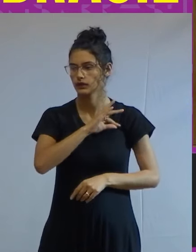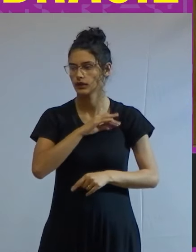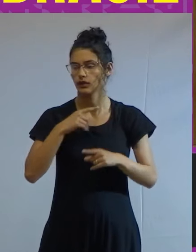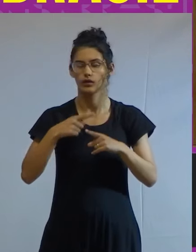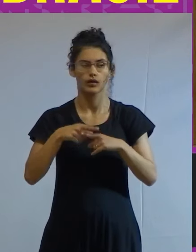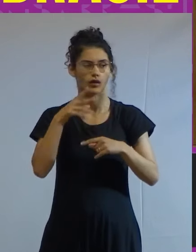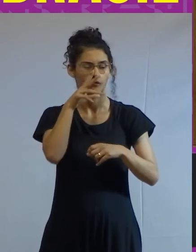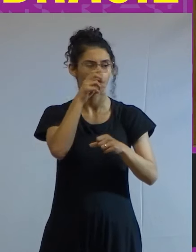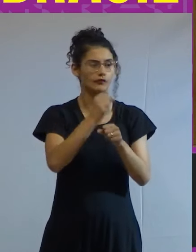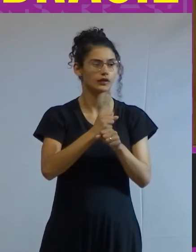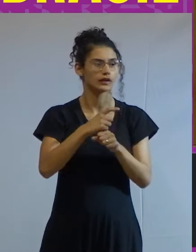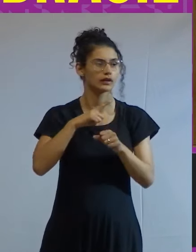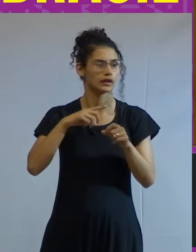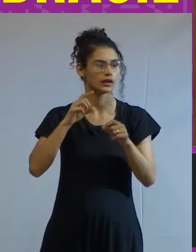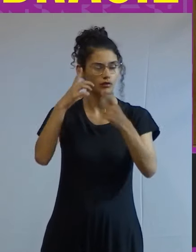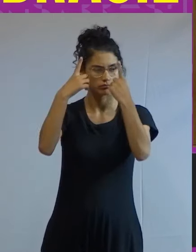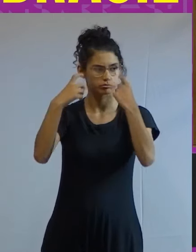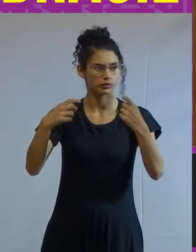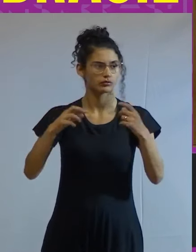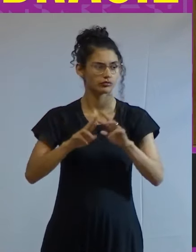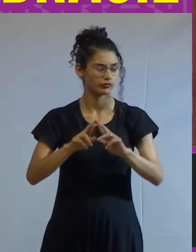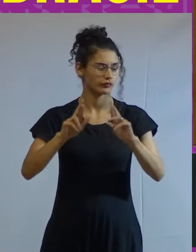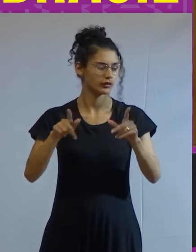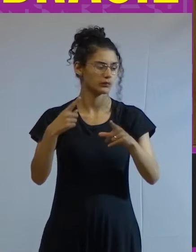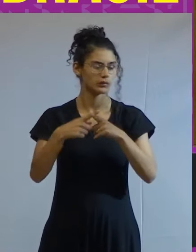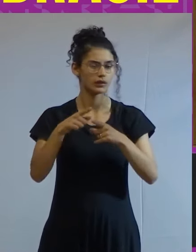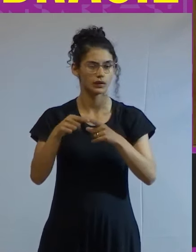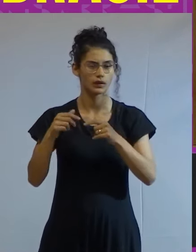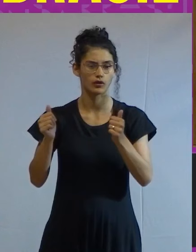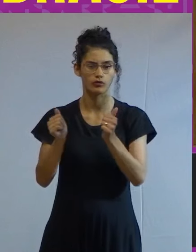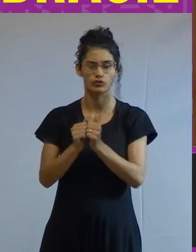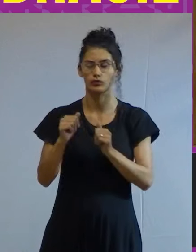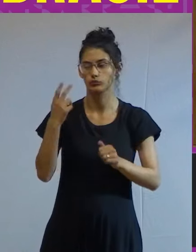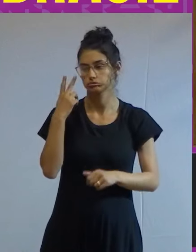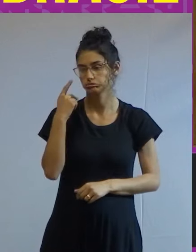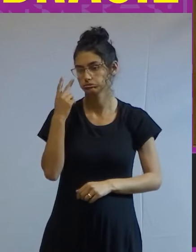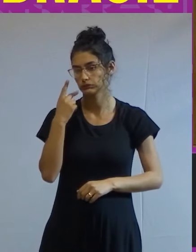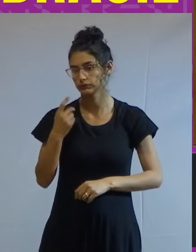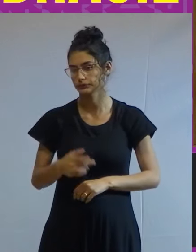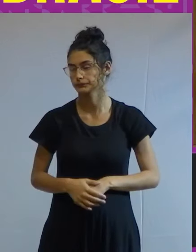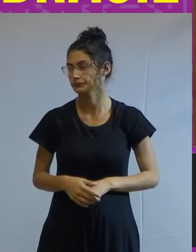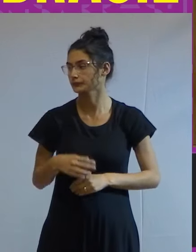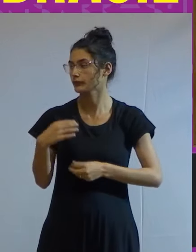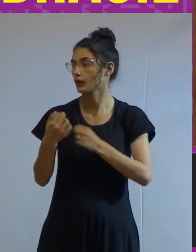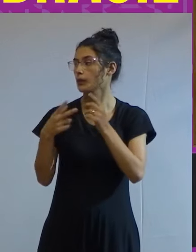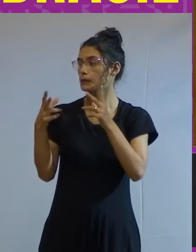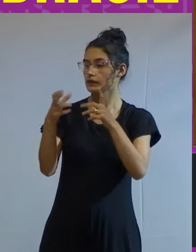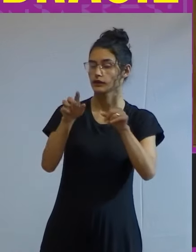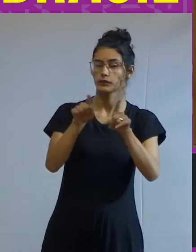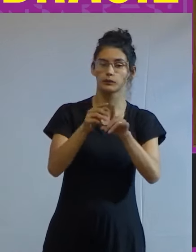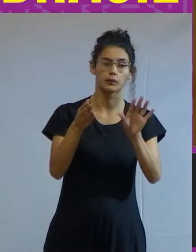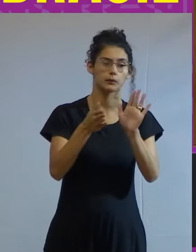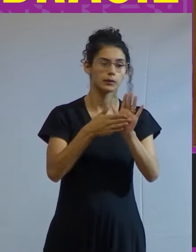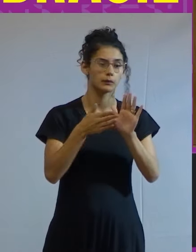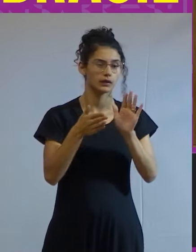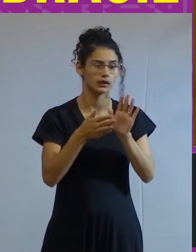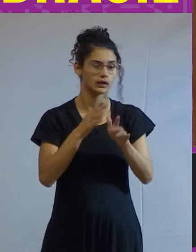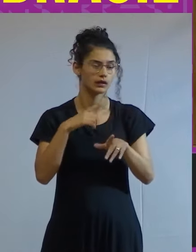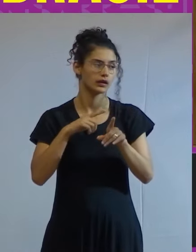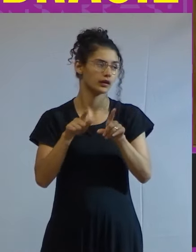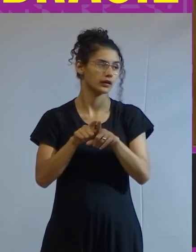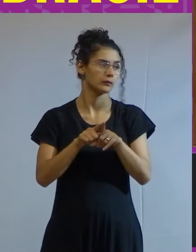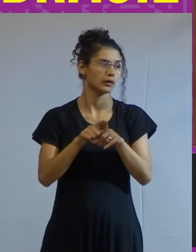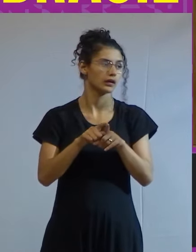brutalidade gera apenas indiferença pois é percebida como normal como observa com propriedade Silvio Almeida